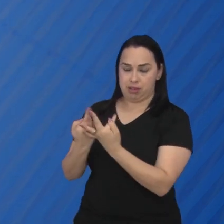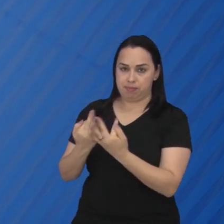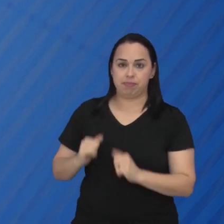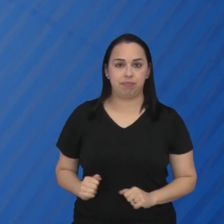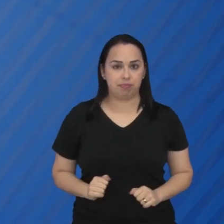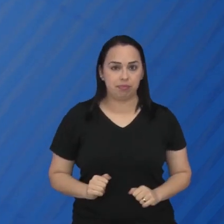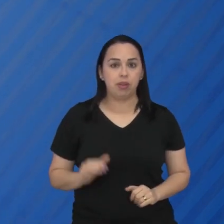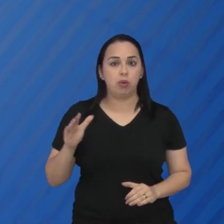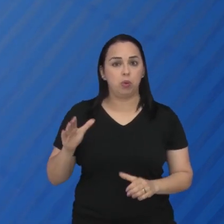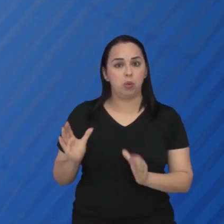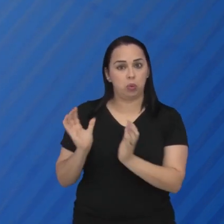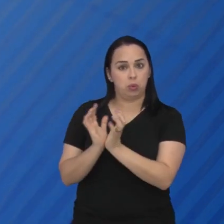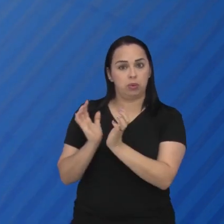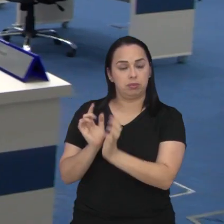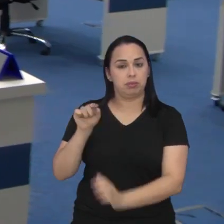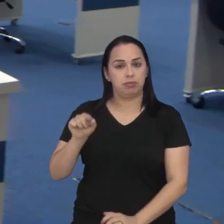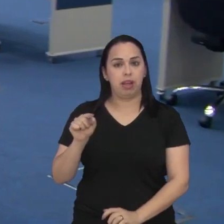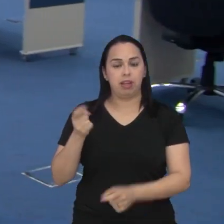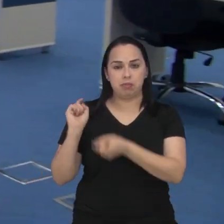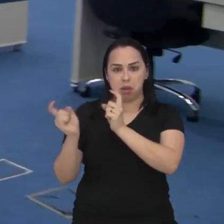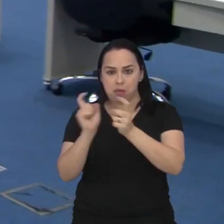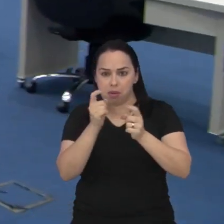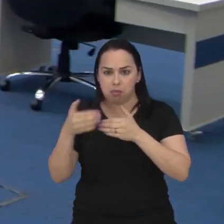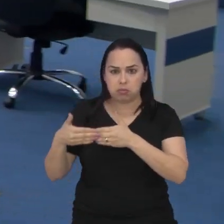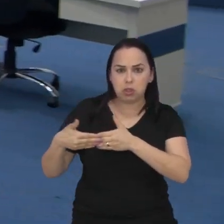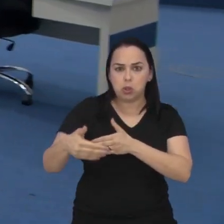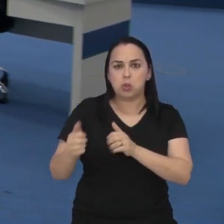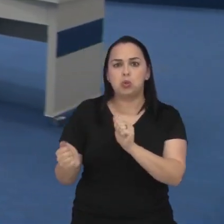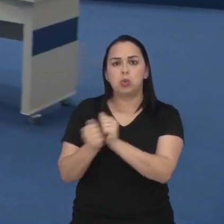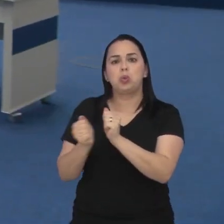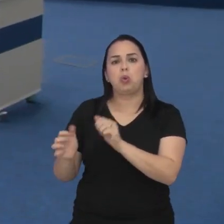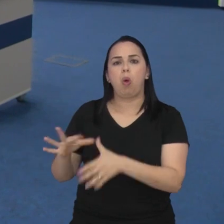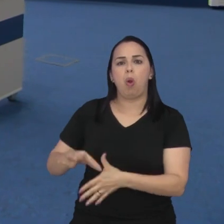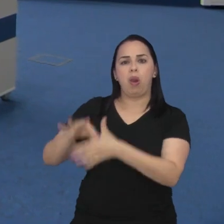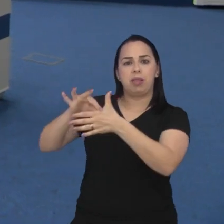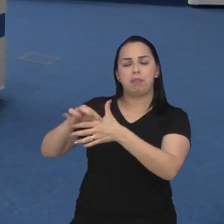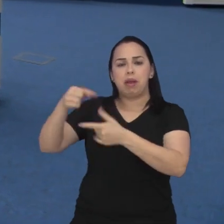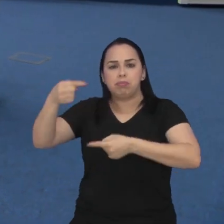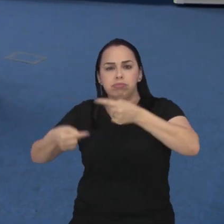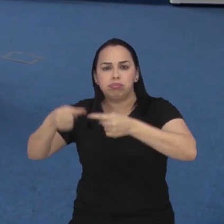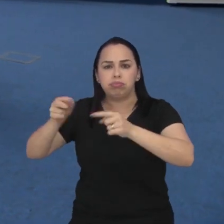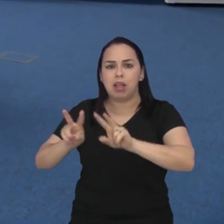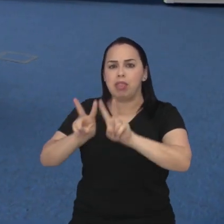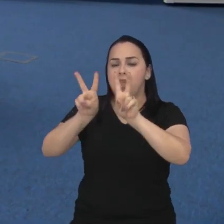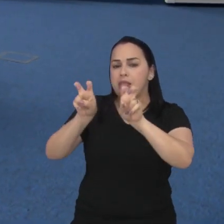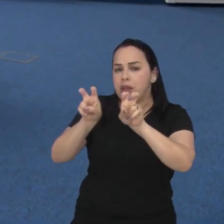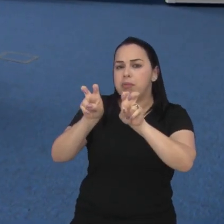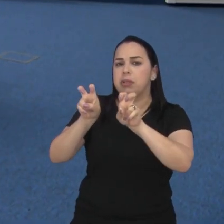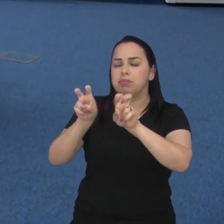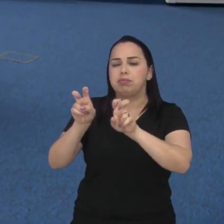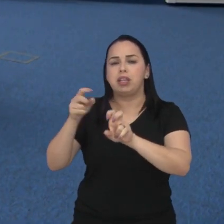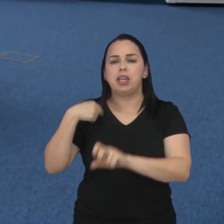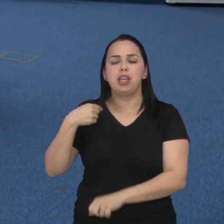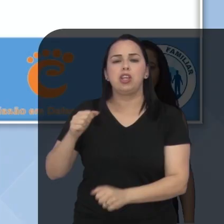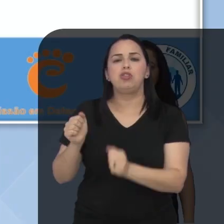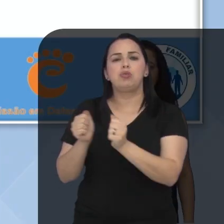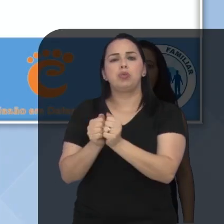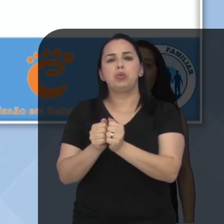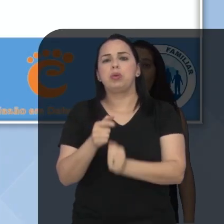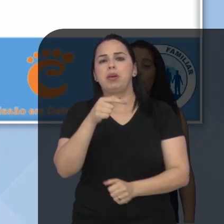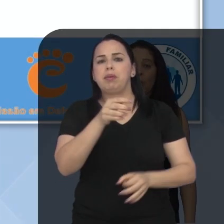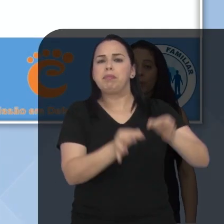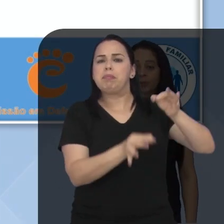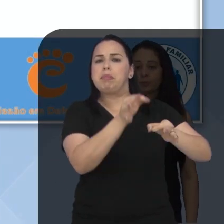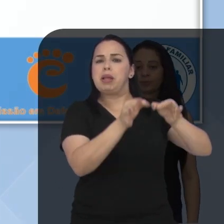tradicionais da família a frente parlamentar deve se reunir com lideranças para debater o tema e